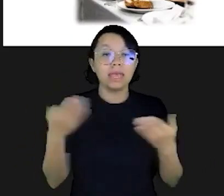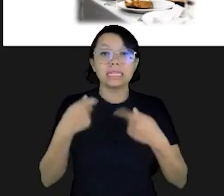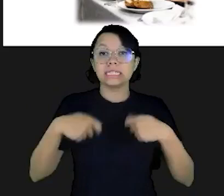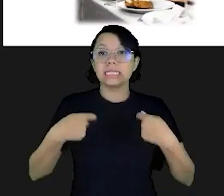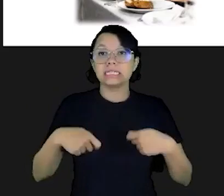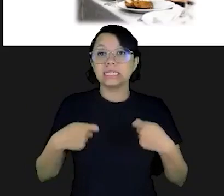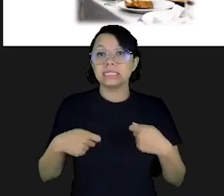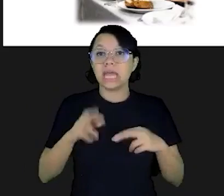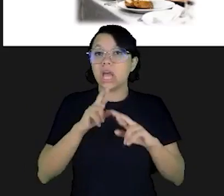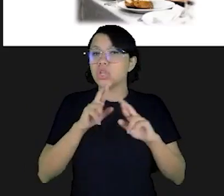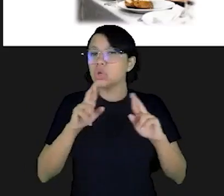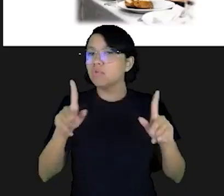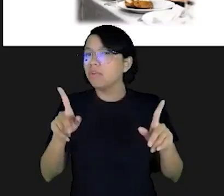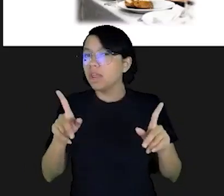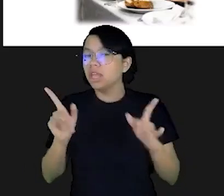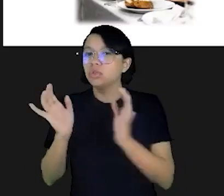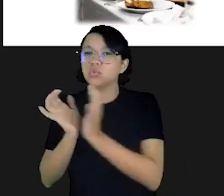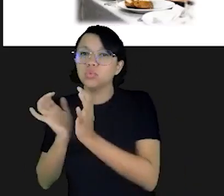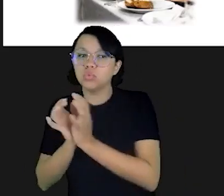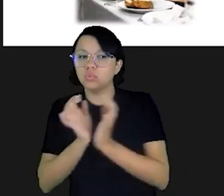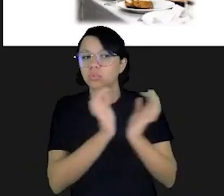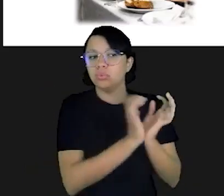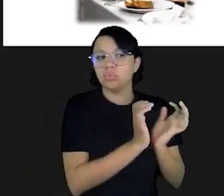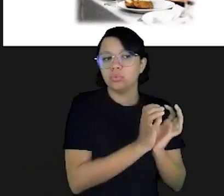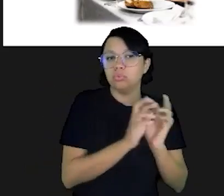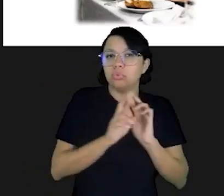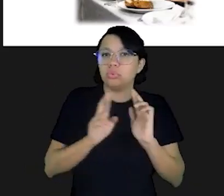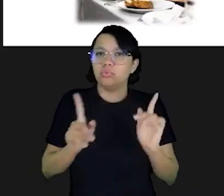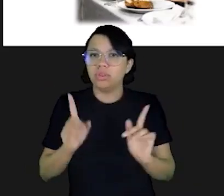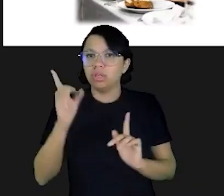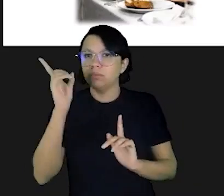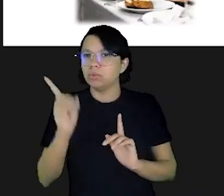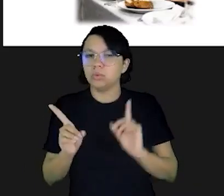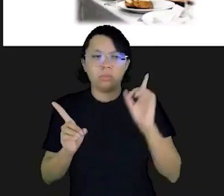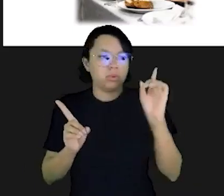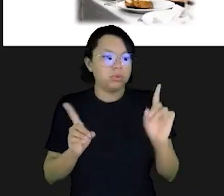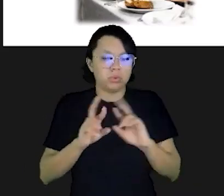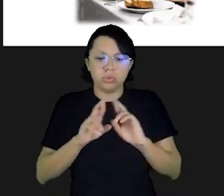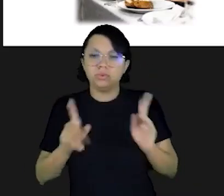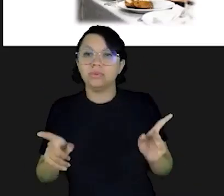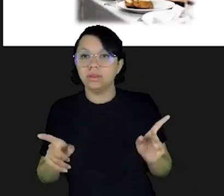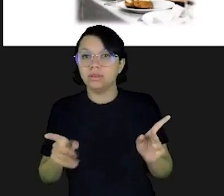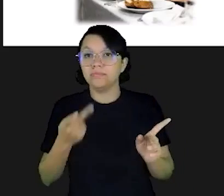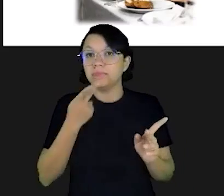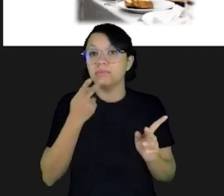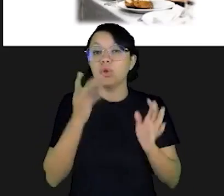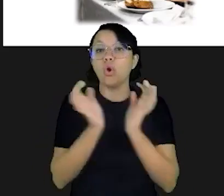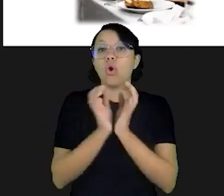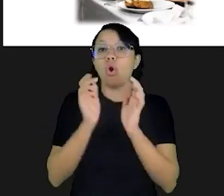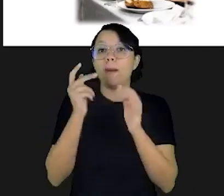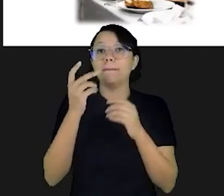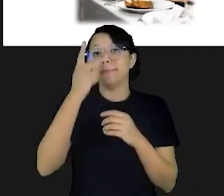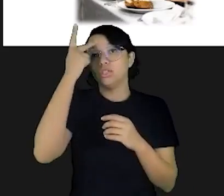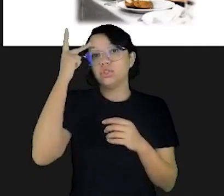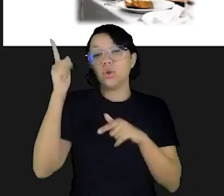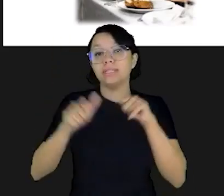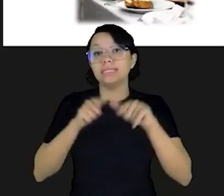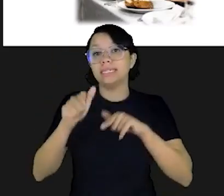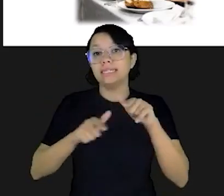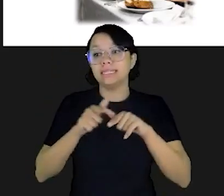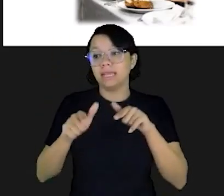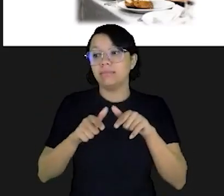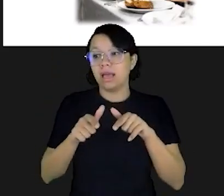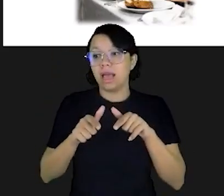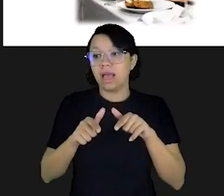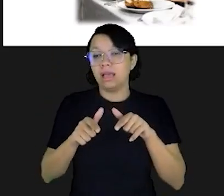necessidades diferirem de um grupo social para outro, de um indivíduo para outro. Nós estamos falando aqui com um conjunto de pessoas que trabalham em um